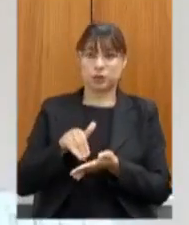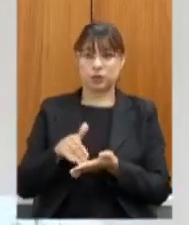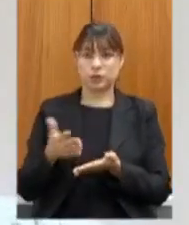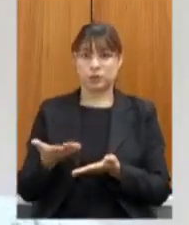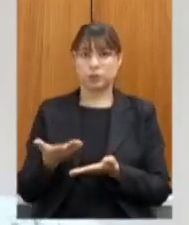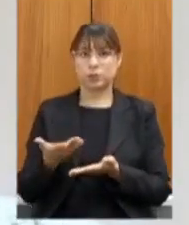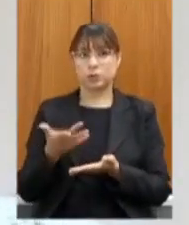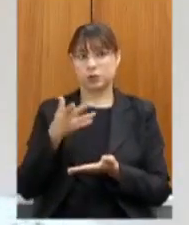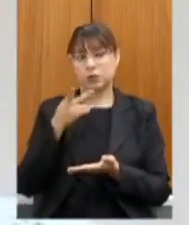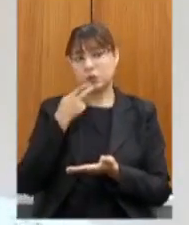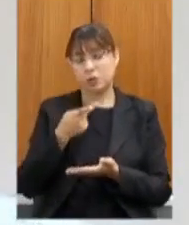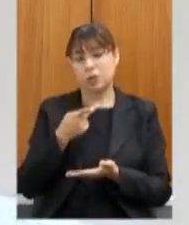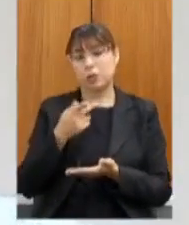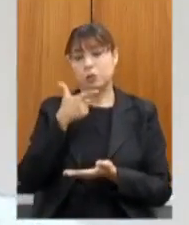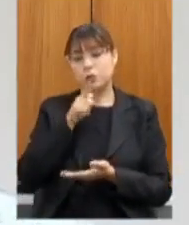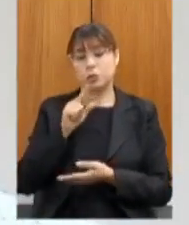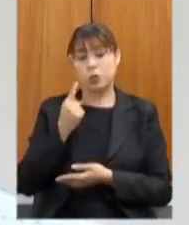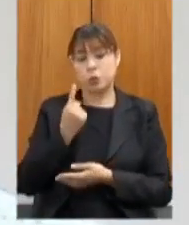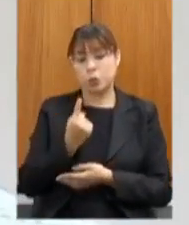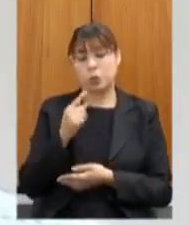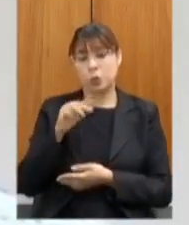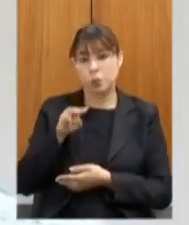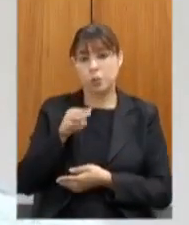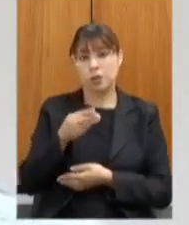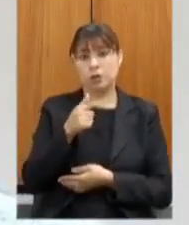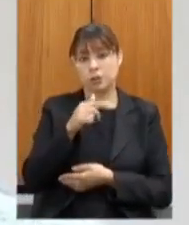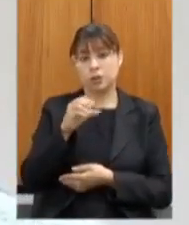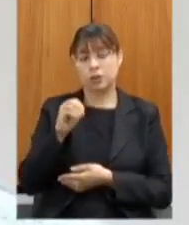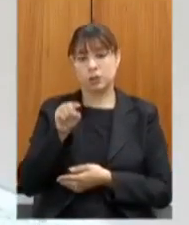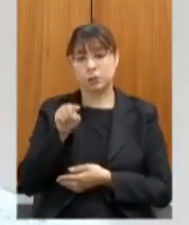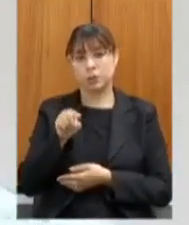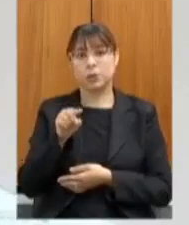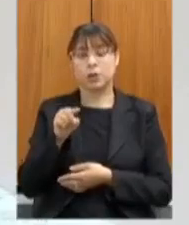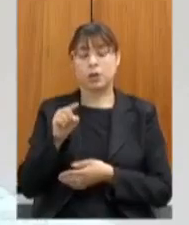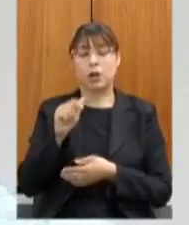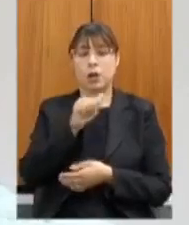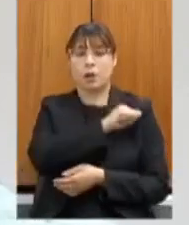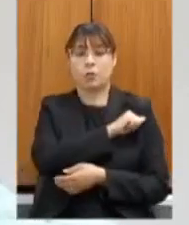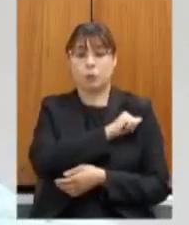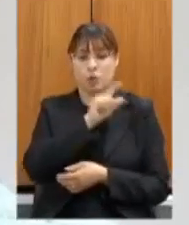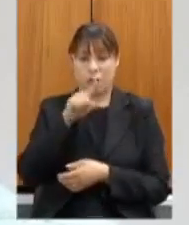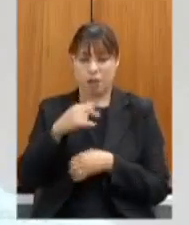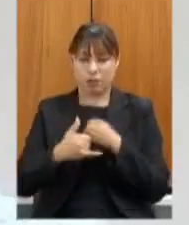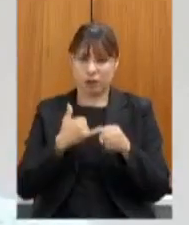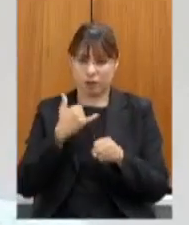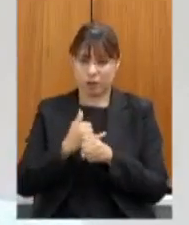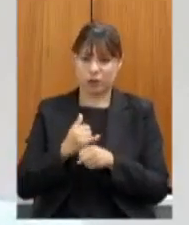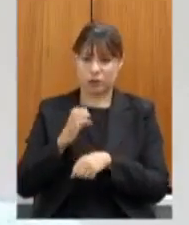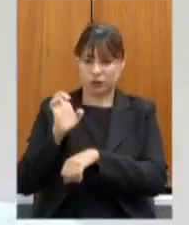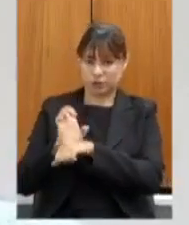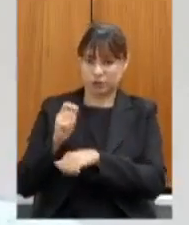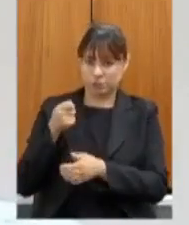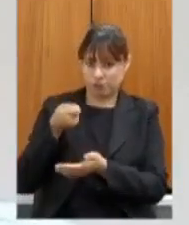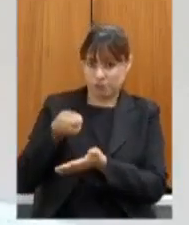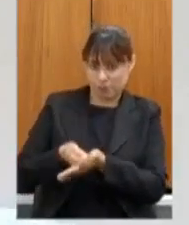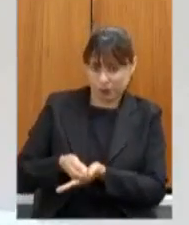1 milhão e 700 mil alunos com a internet paga pelo próprio Estado